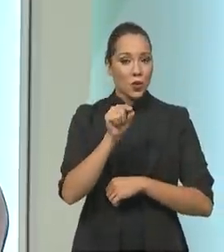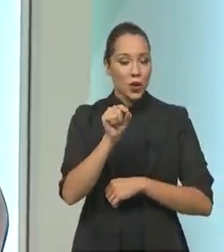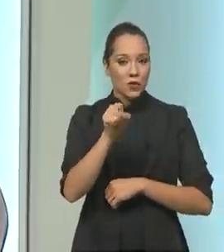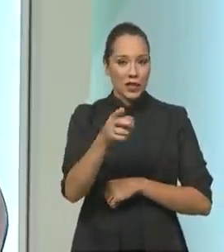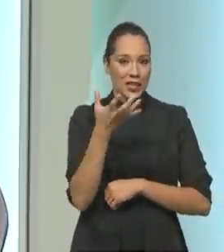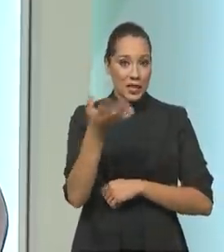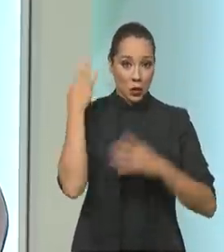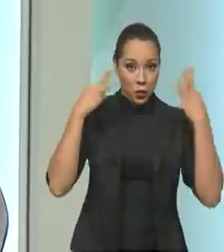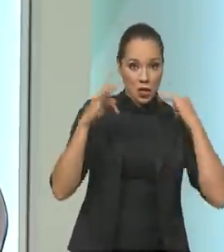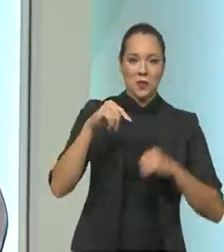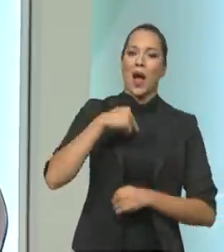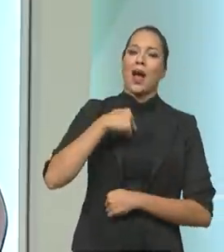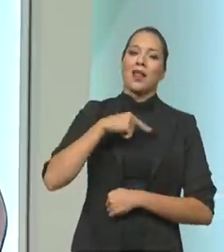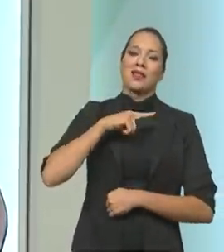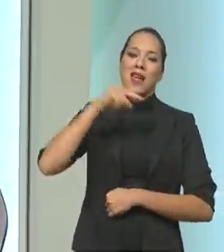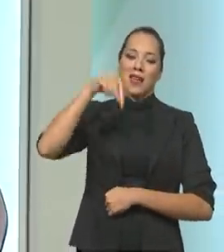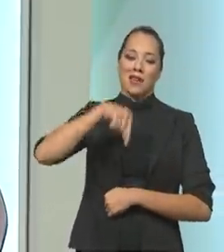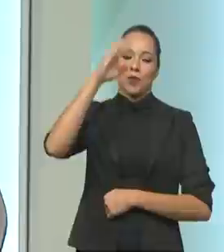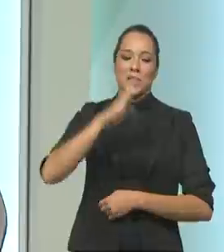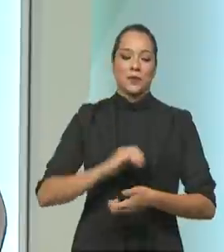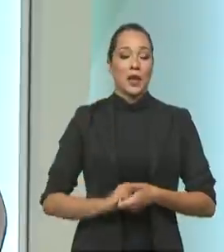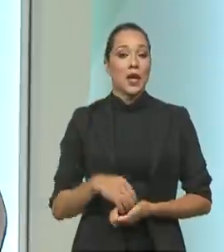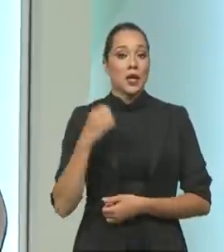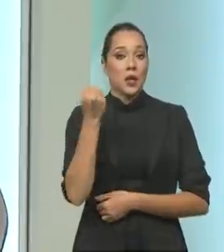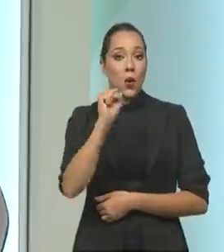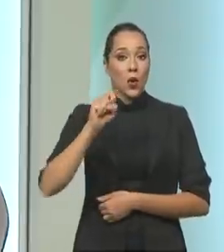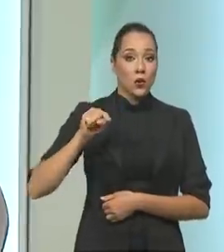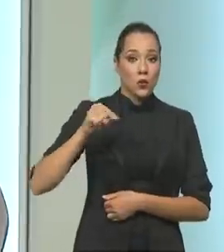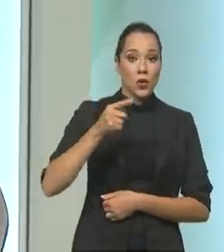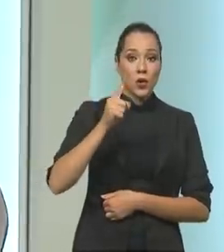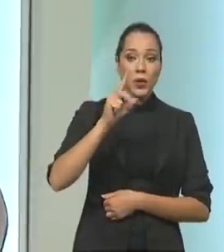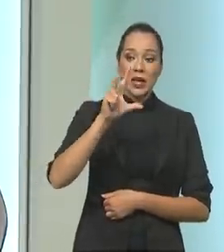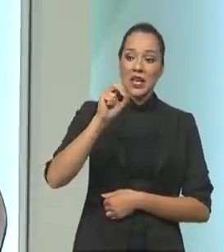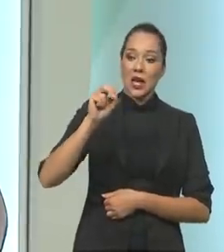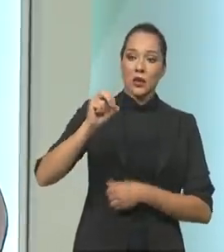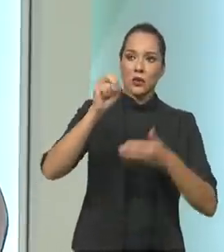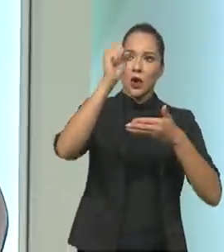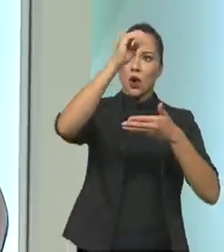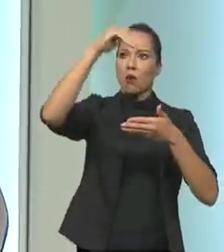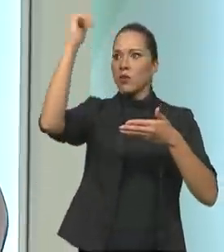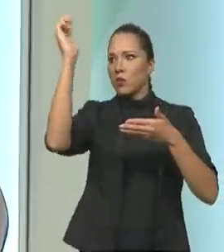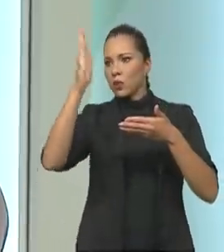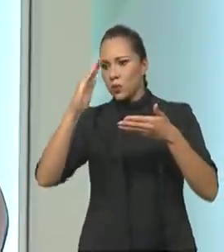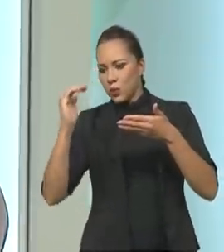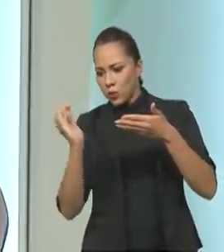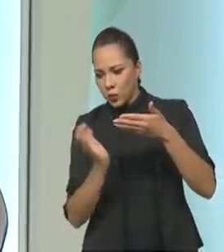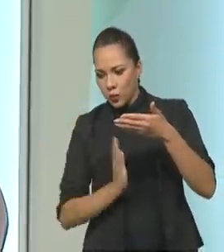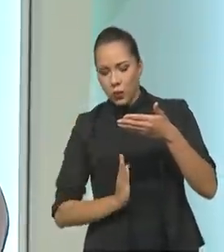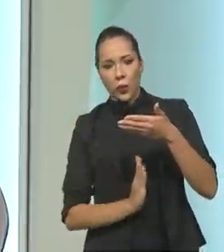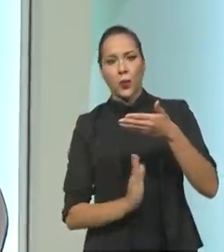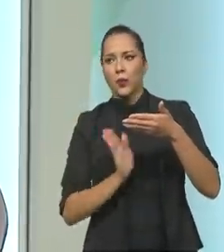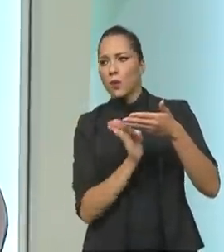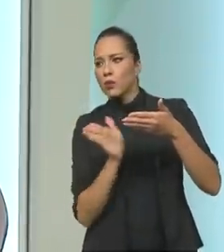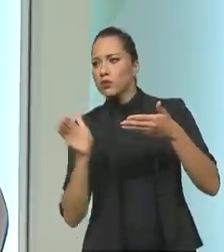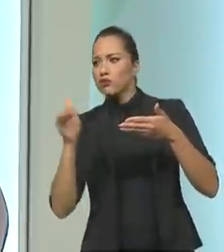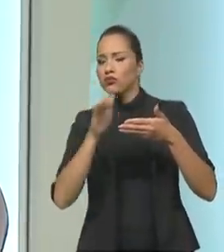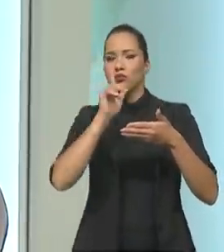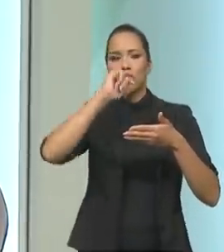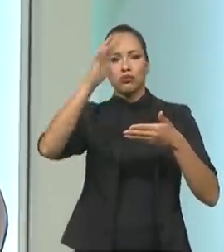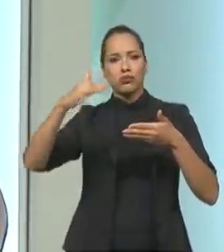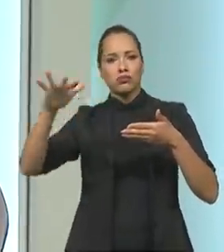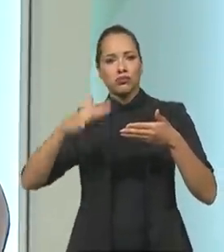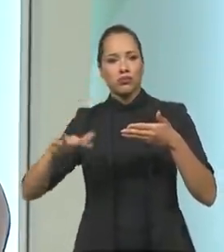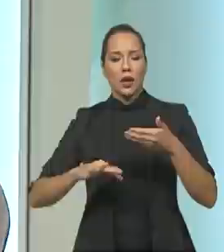8.500 quilômetros de costa, que podemos praticar o turismo náutico, tanto na nossa capilaridade